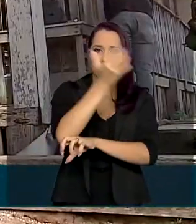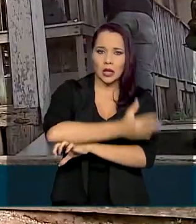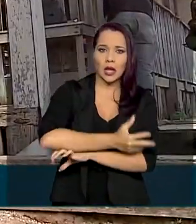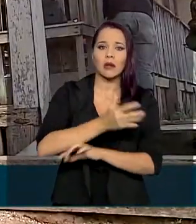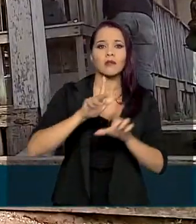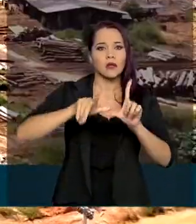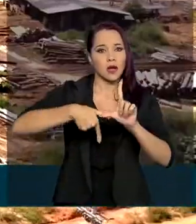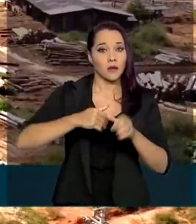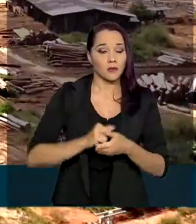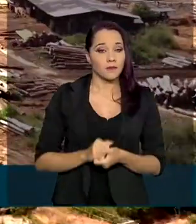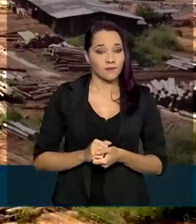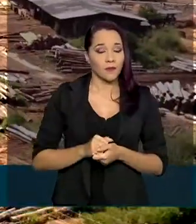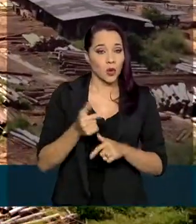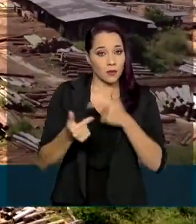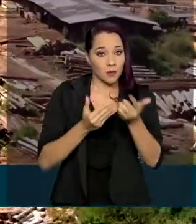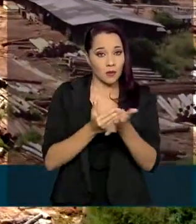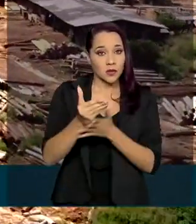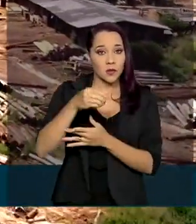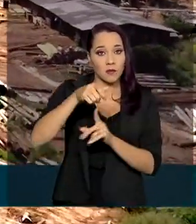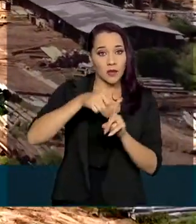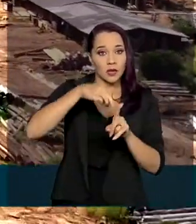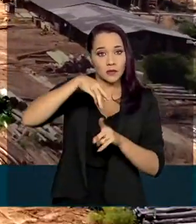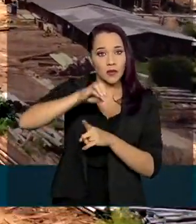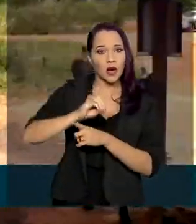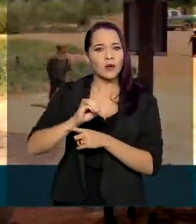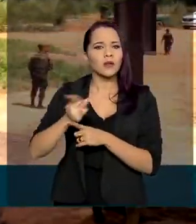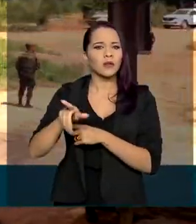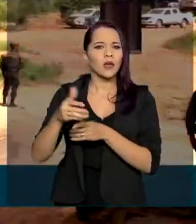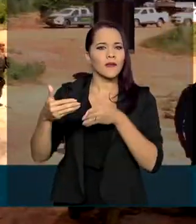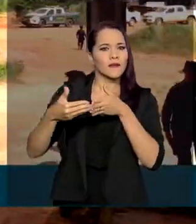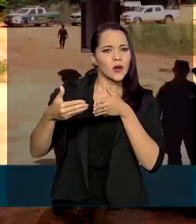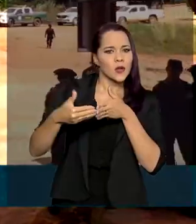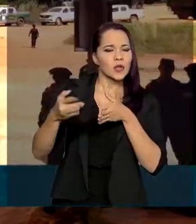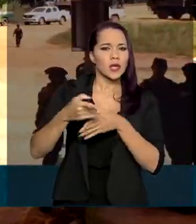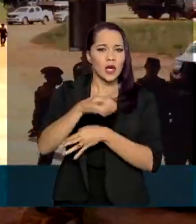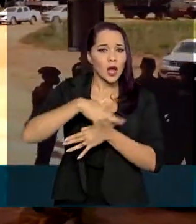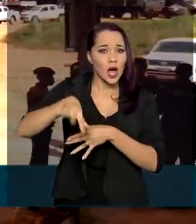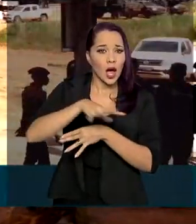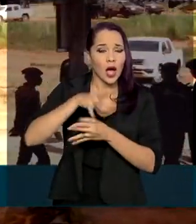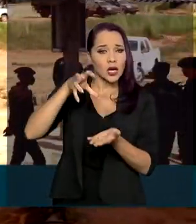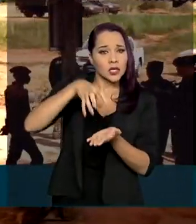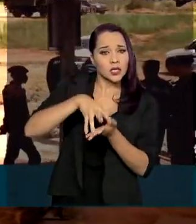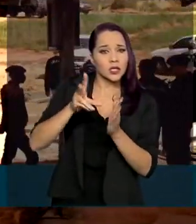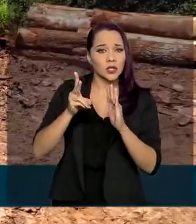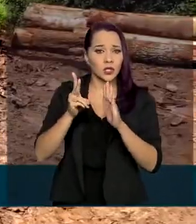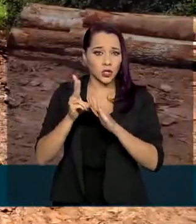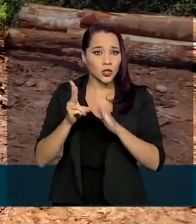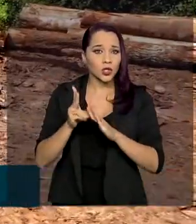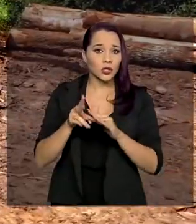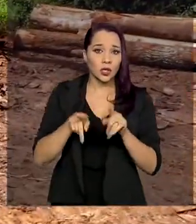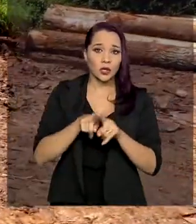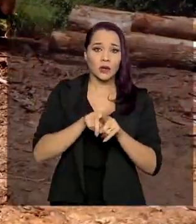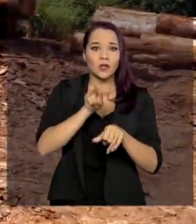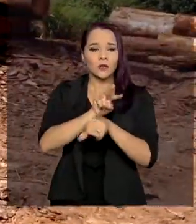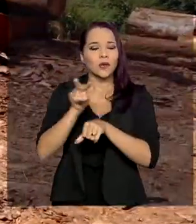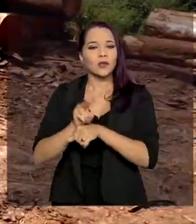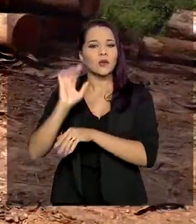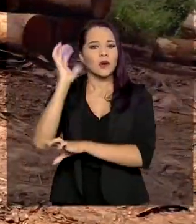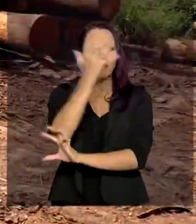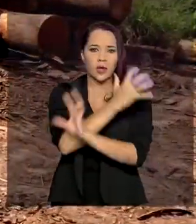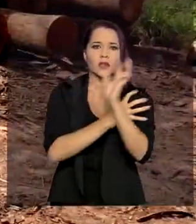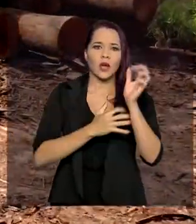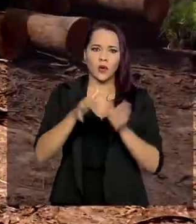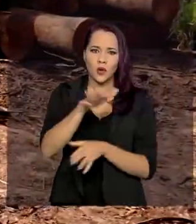começaram em maio deste ano, ocorrem em faixas de fronteira, terras indígenas, unidades federais de conservação ambiental